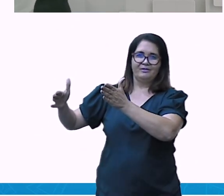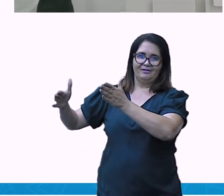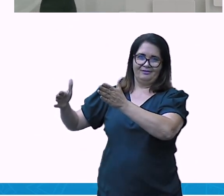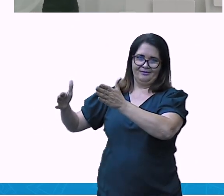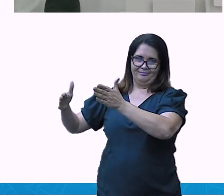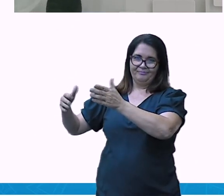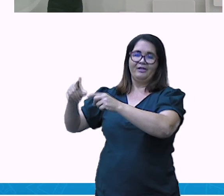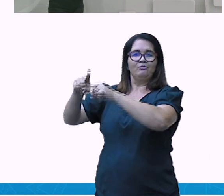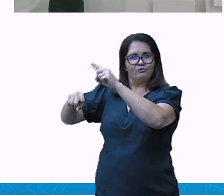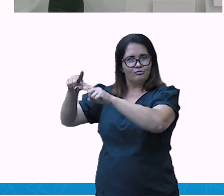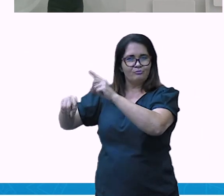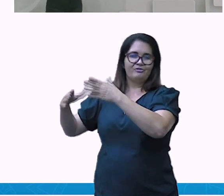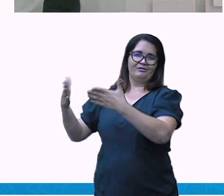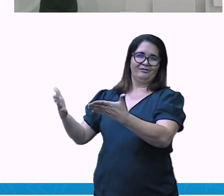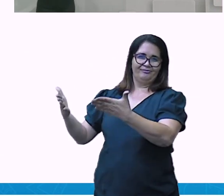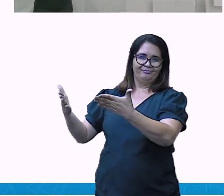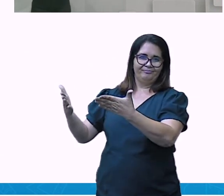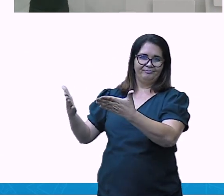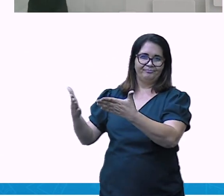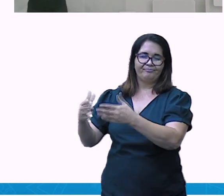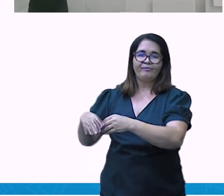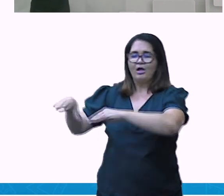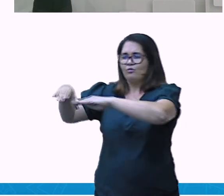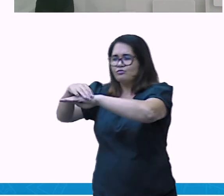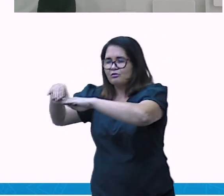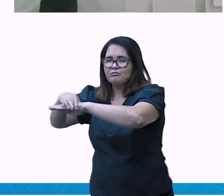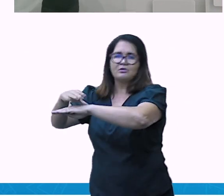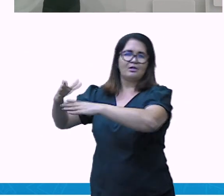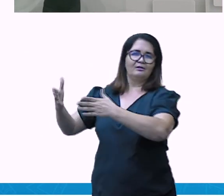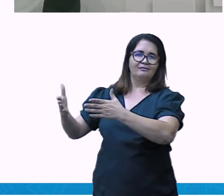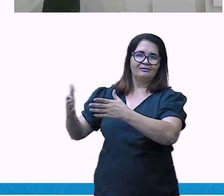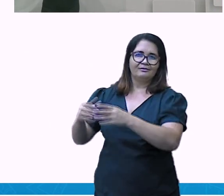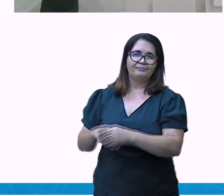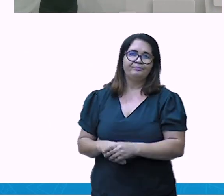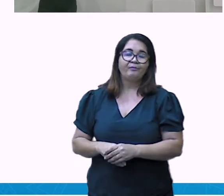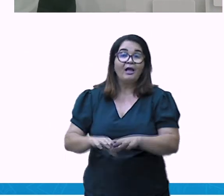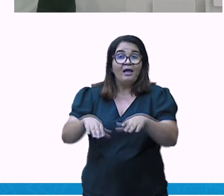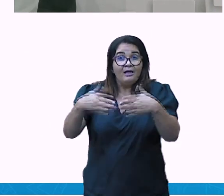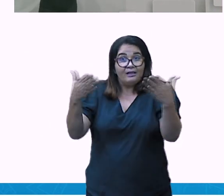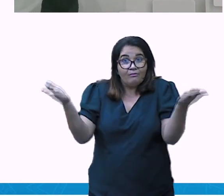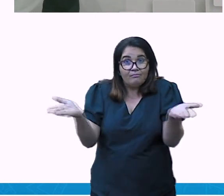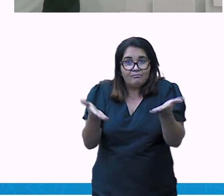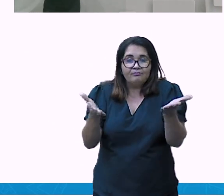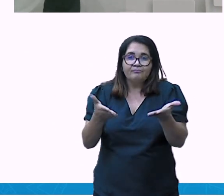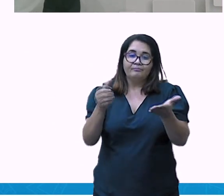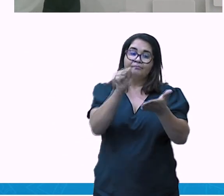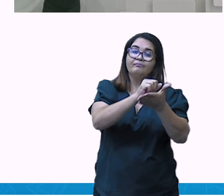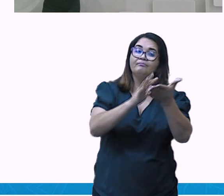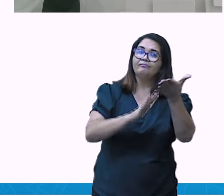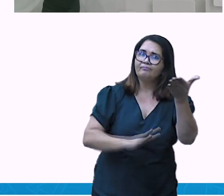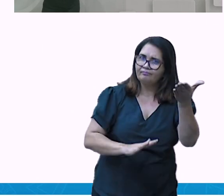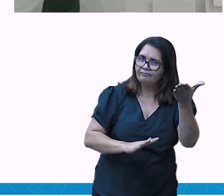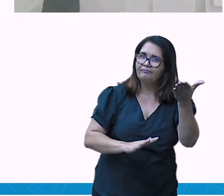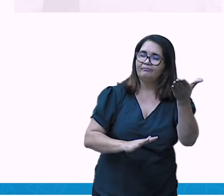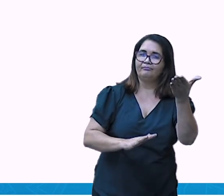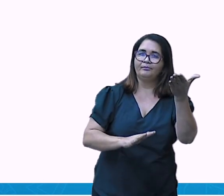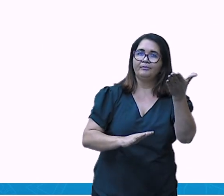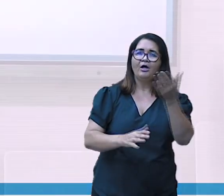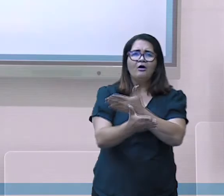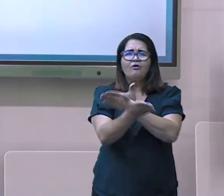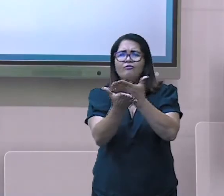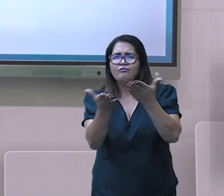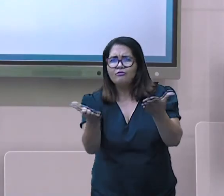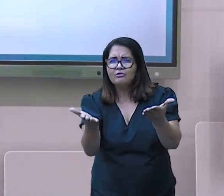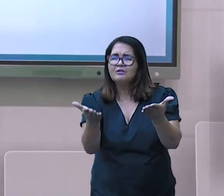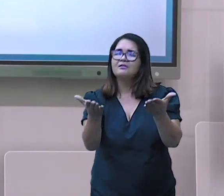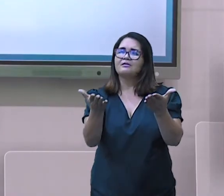atividades. Então, com a ajuda de um familiar ou de um amigo, faça uma pesquisa sobre